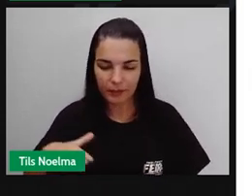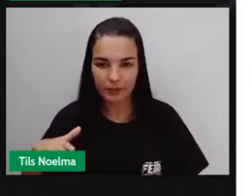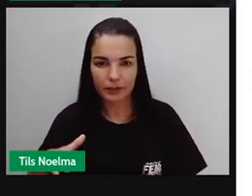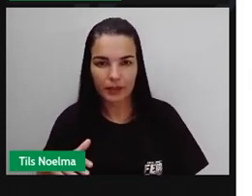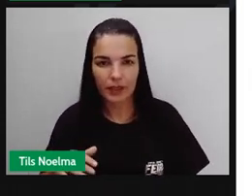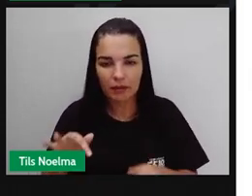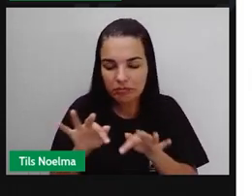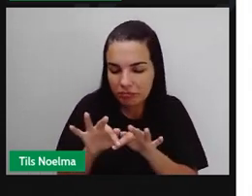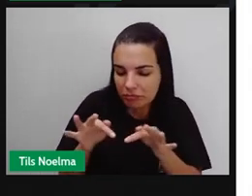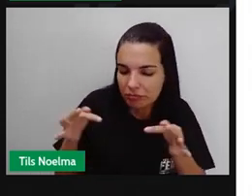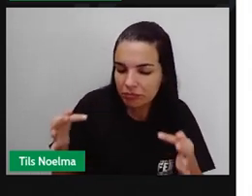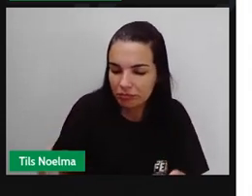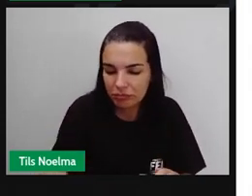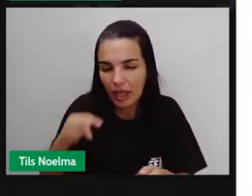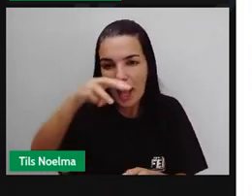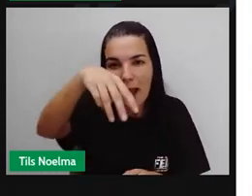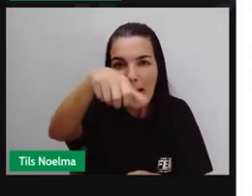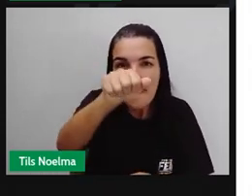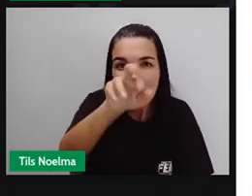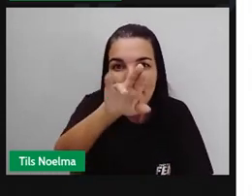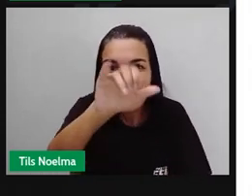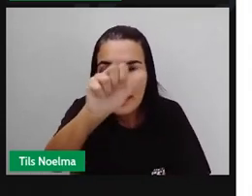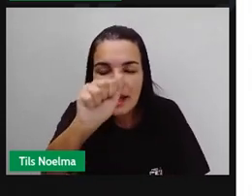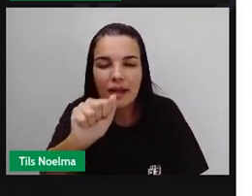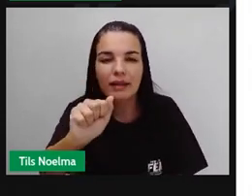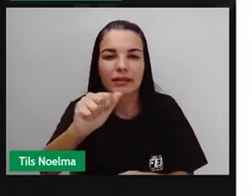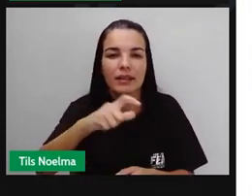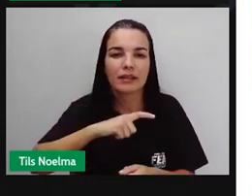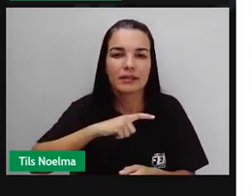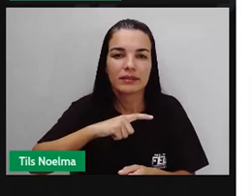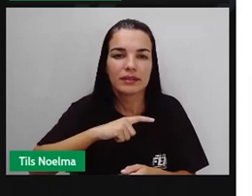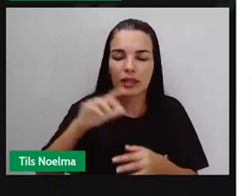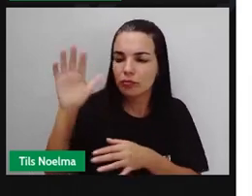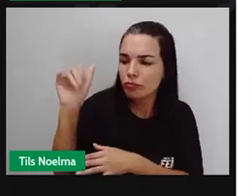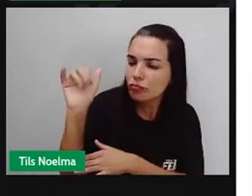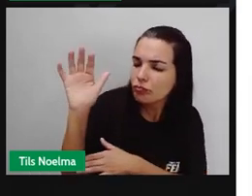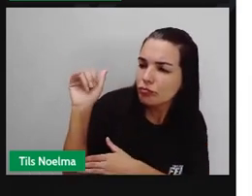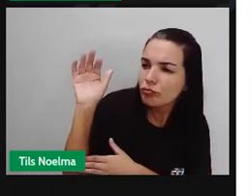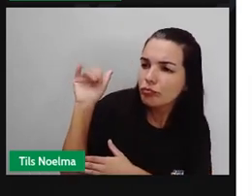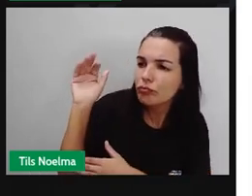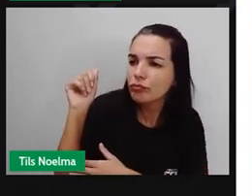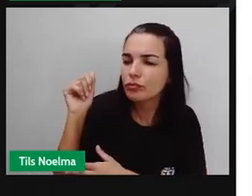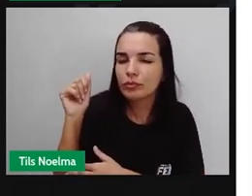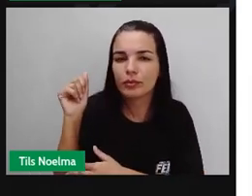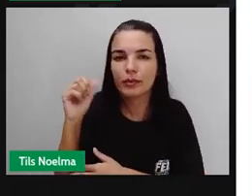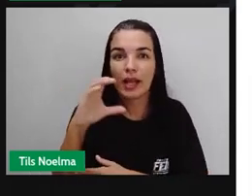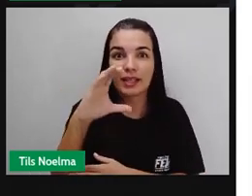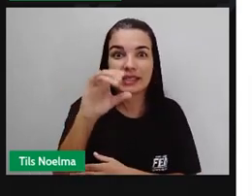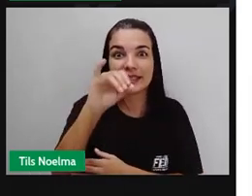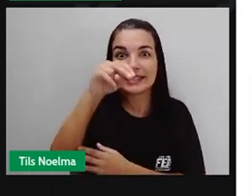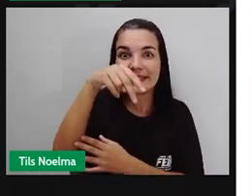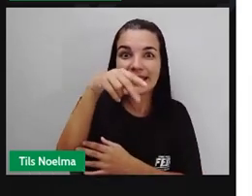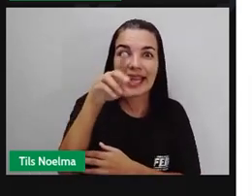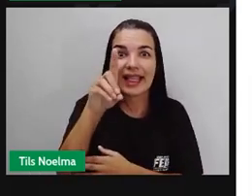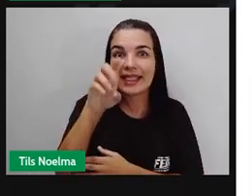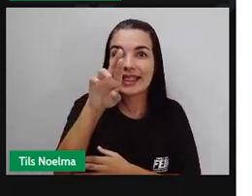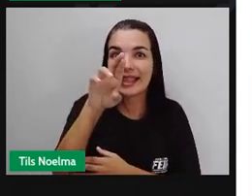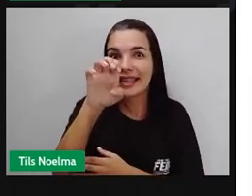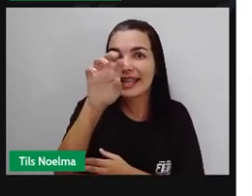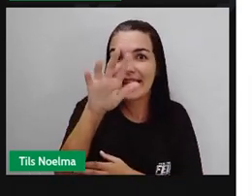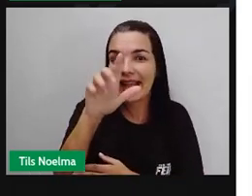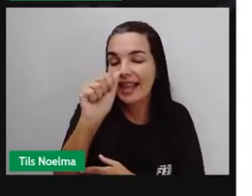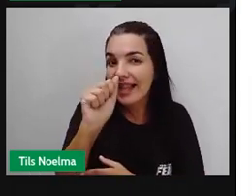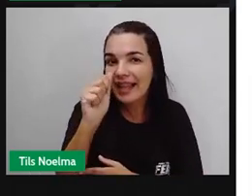humilde, Maria Borralheira. E vamos chamar ela de Cinderela. Cinderela,